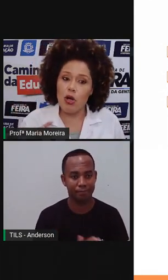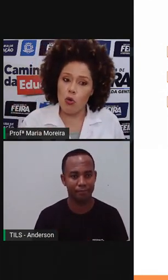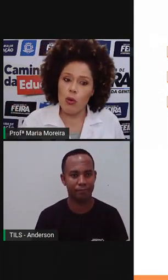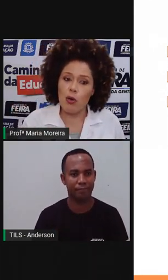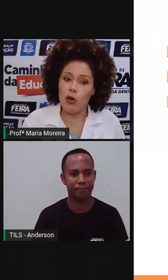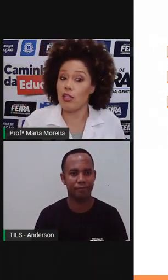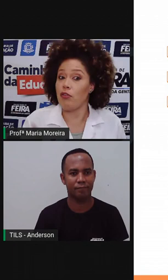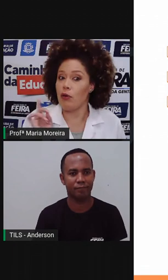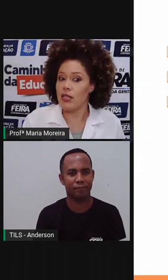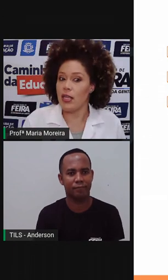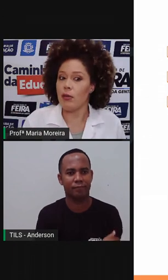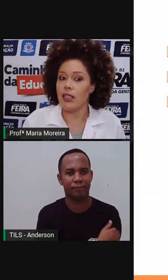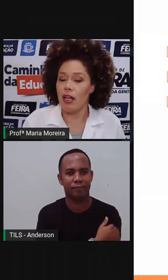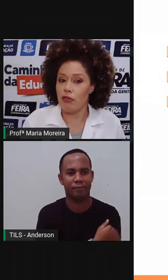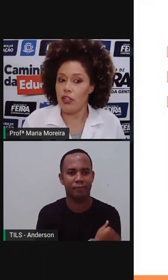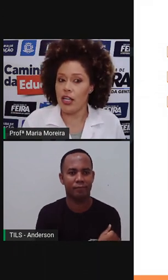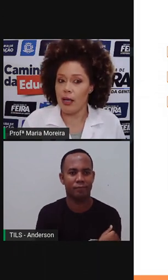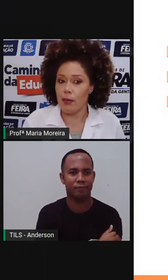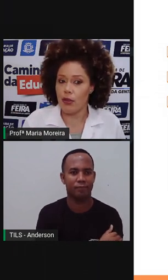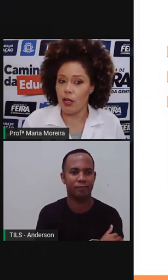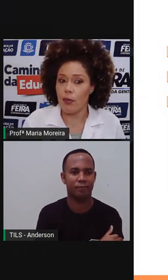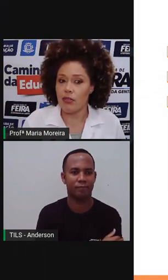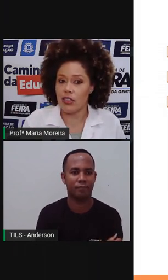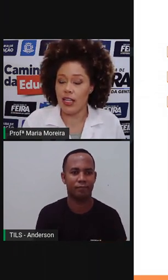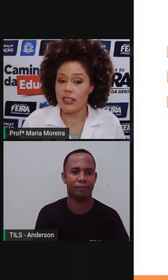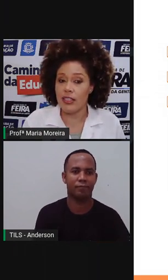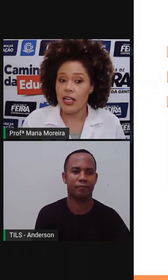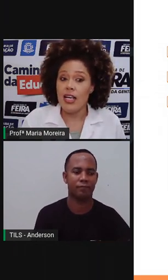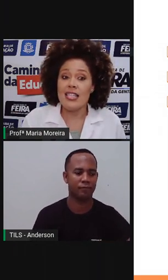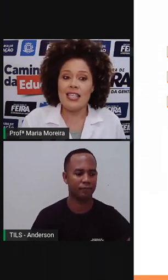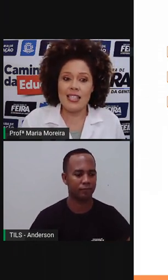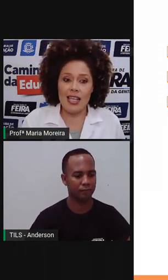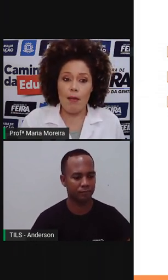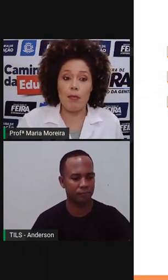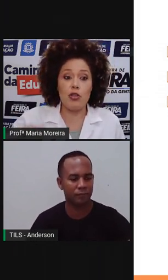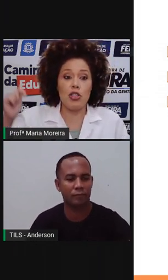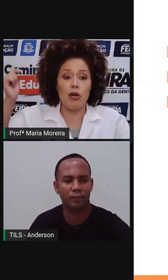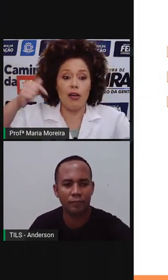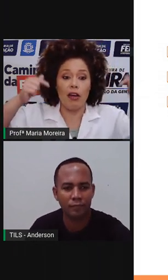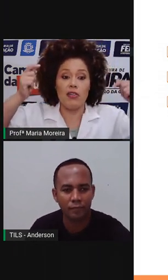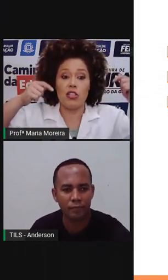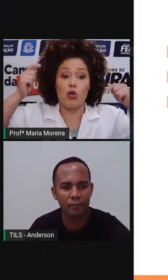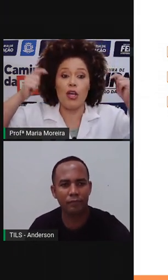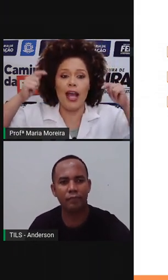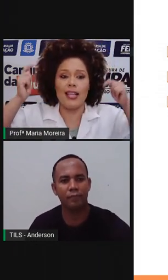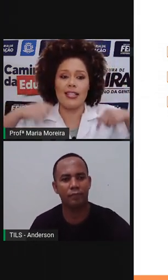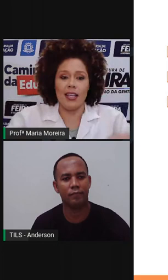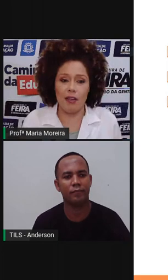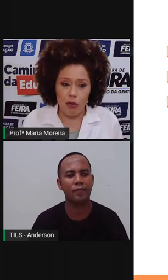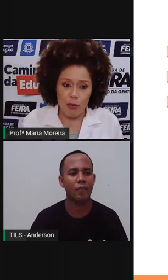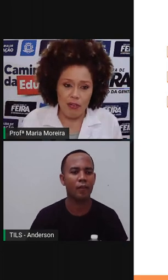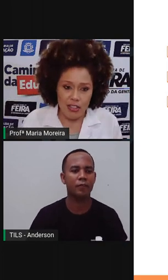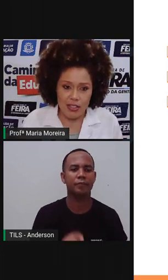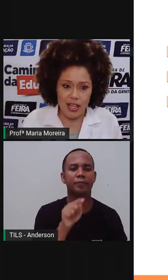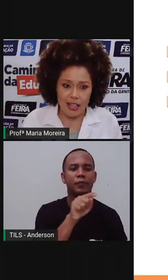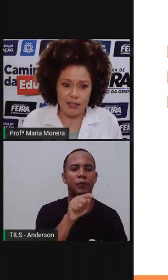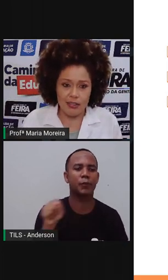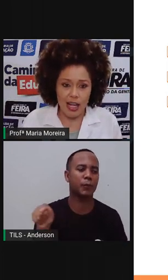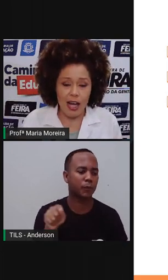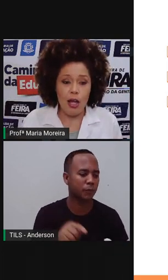Sabem de alguma coisa, fora o exemplo da telefonia que a PRO deu para vocês? Se sabe, me digam aqui o que vocês conhecem que foi